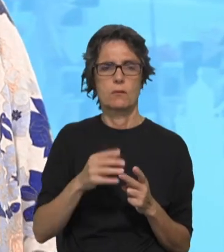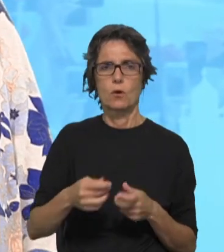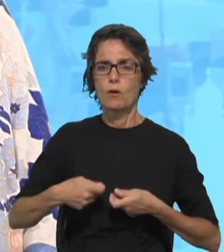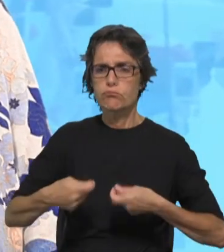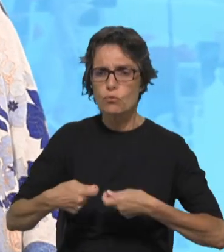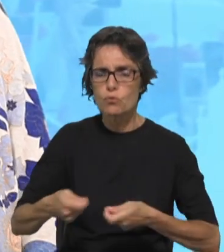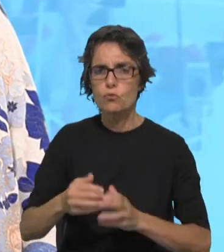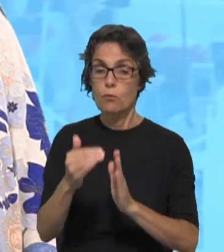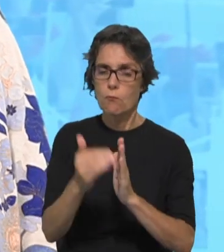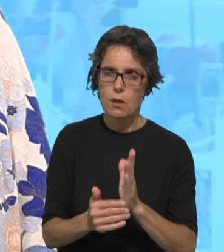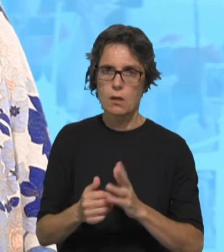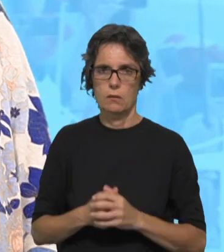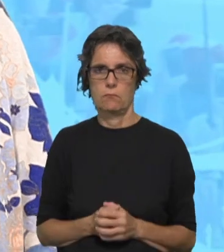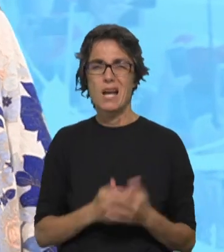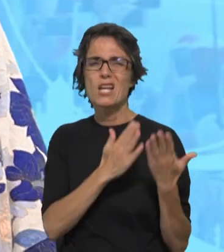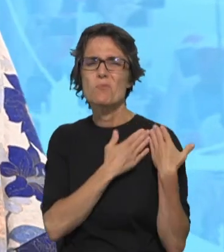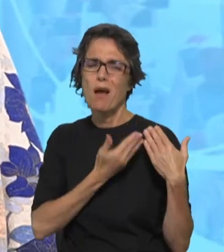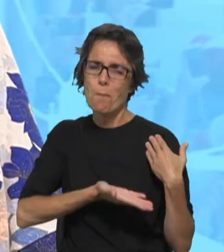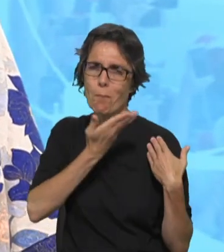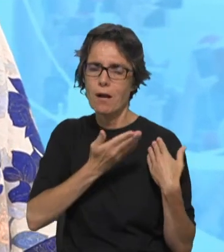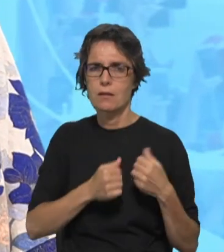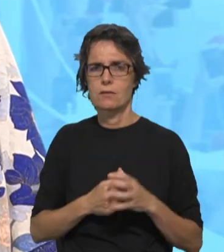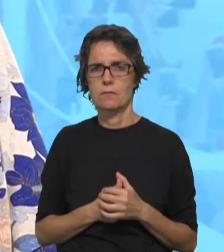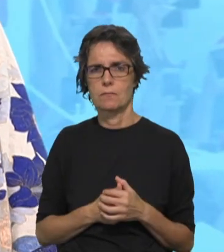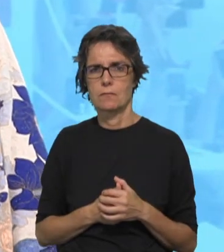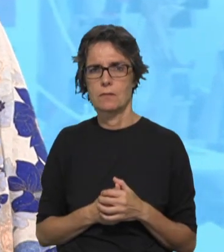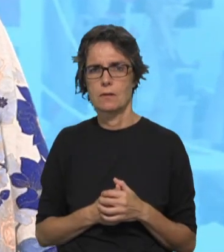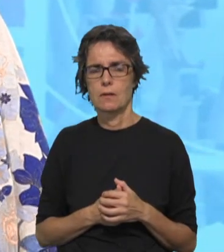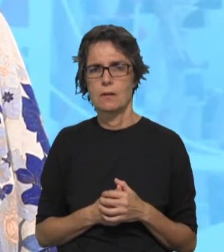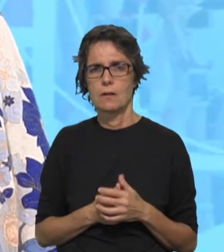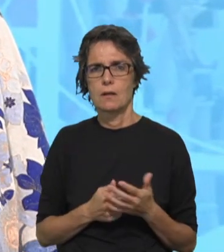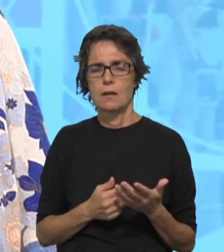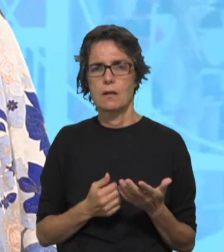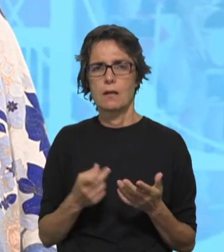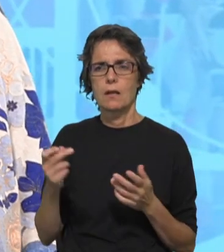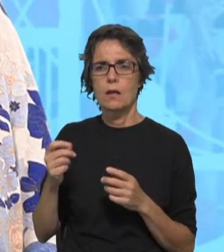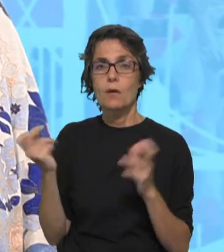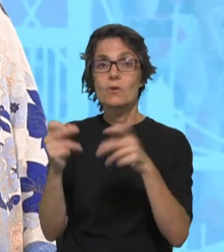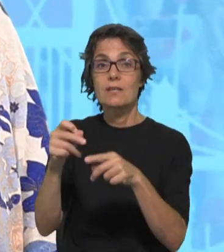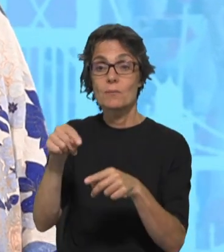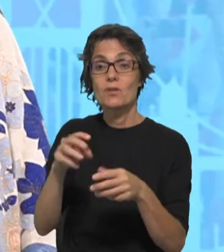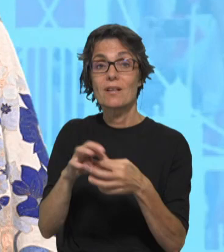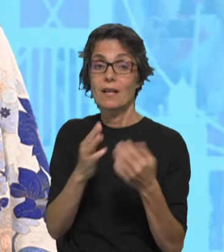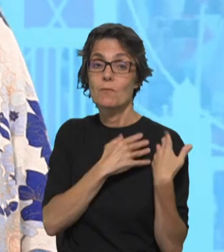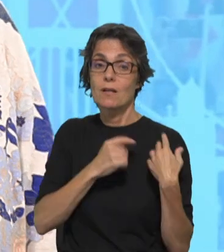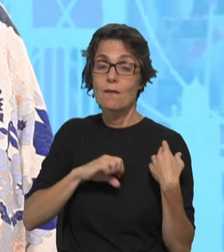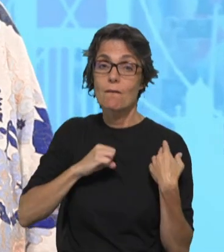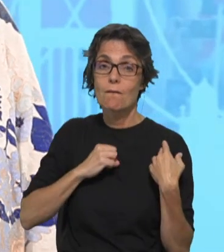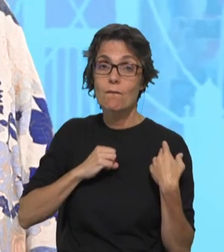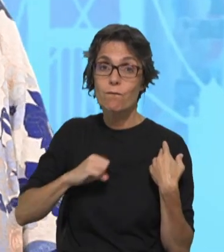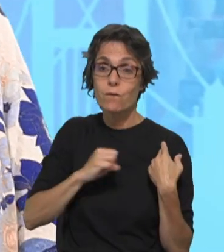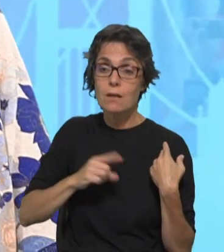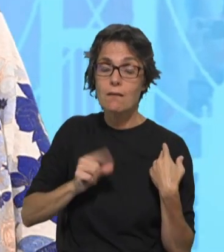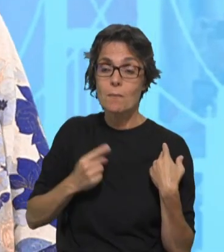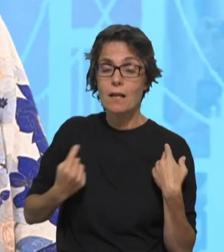essa responsabilização por tudo o que vai acontecendo, há uma vetente espiritual